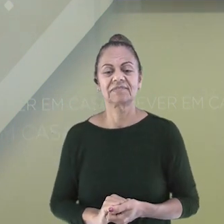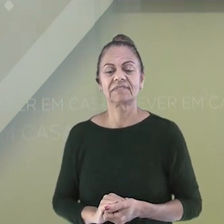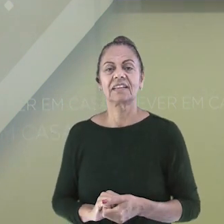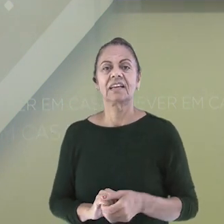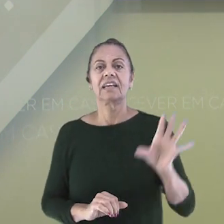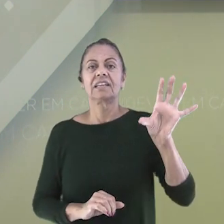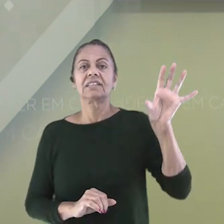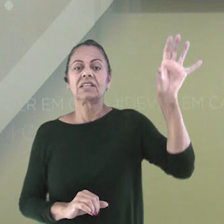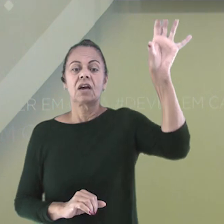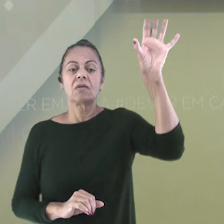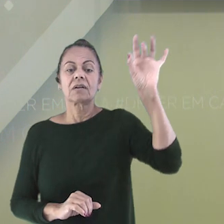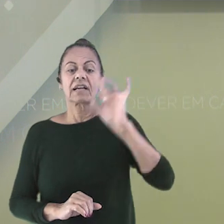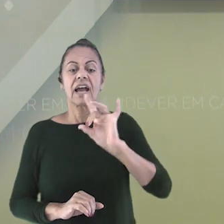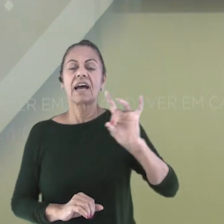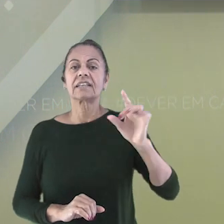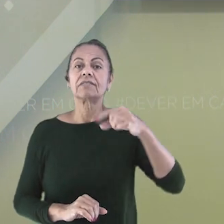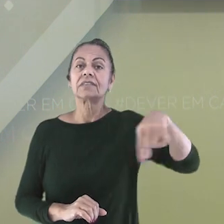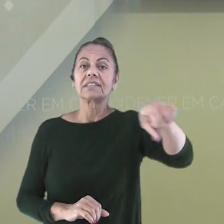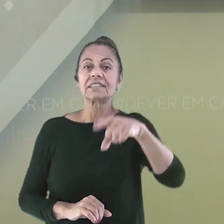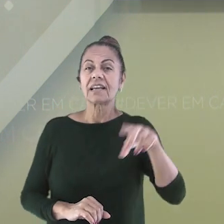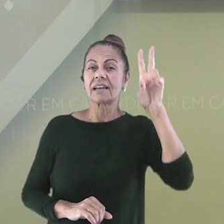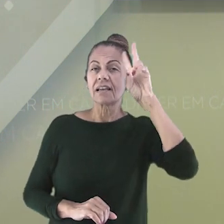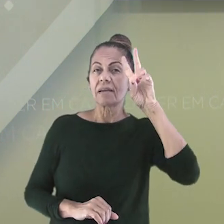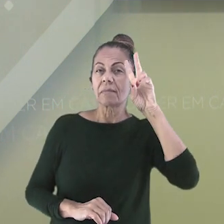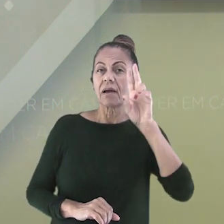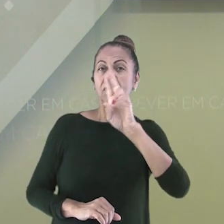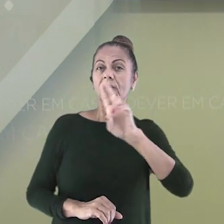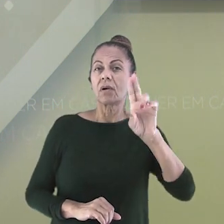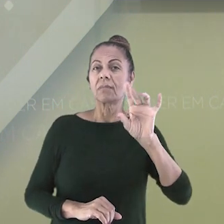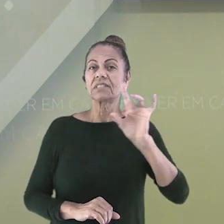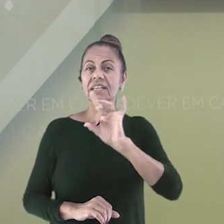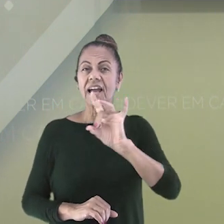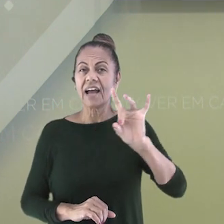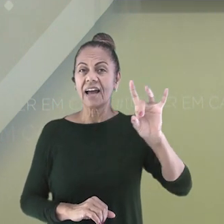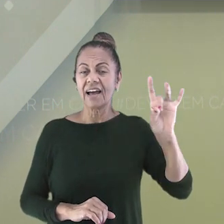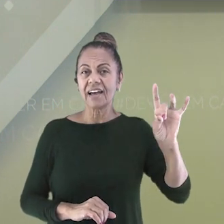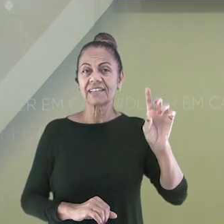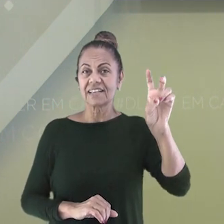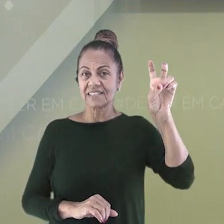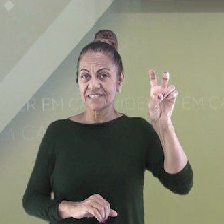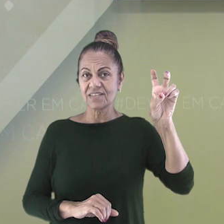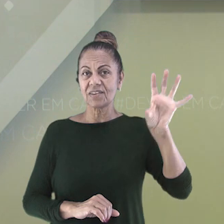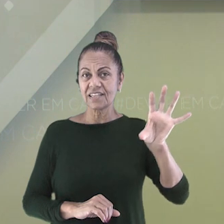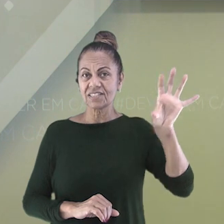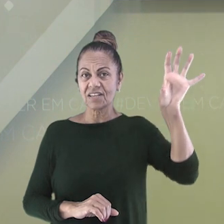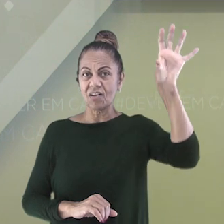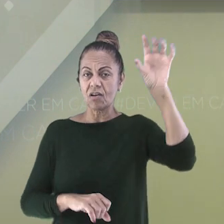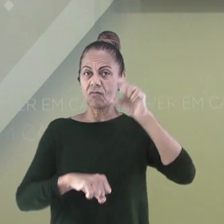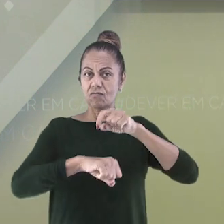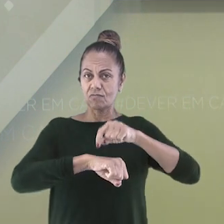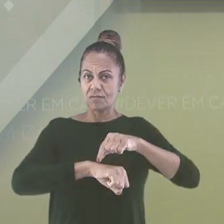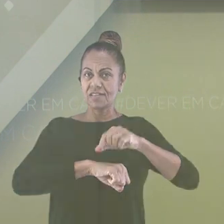teste? Tente lembrar e identificar o nome de cada uma das cinco regiões. Vou te dar um tempinho.